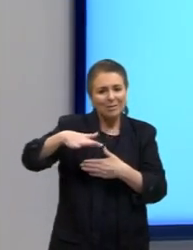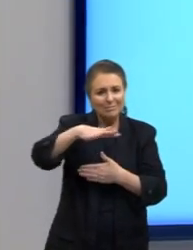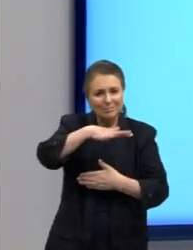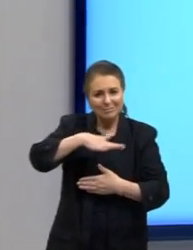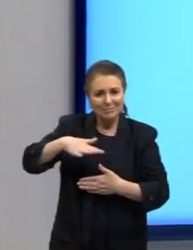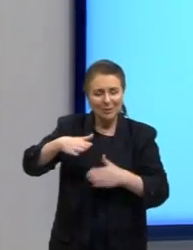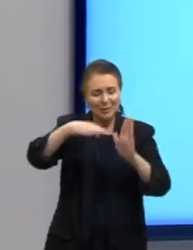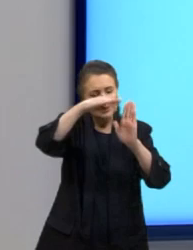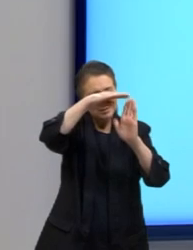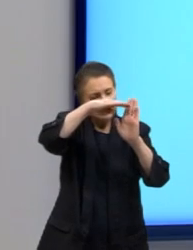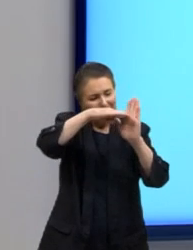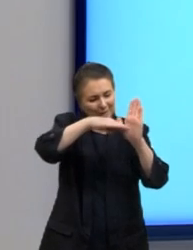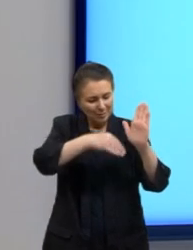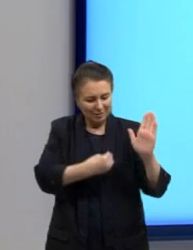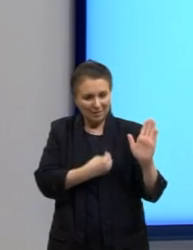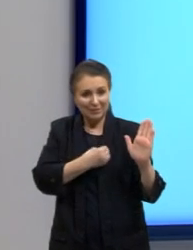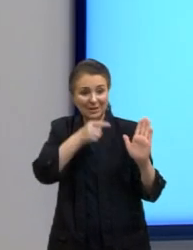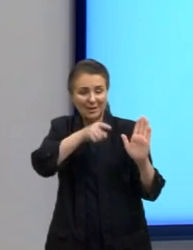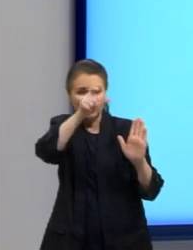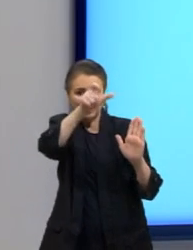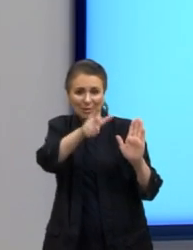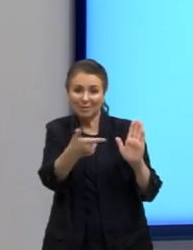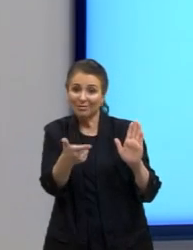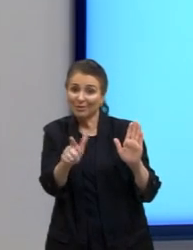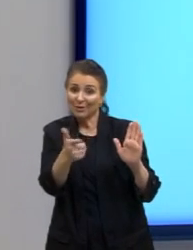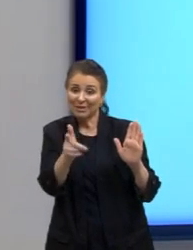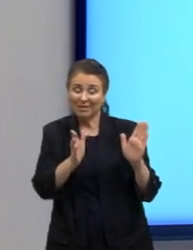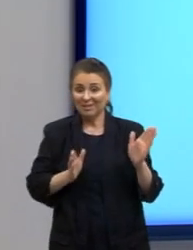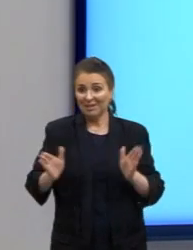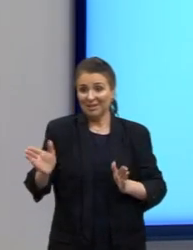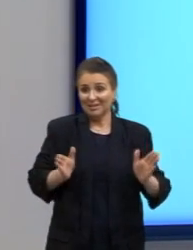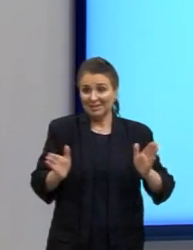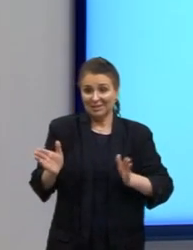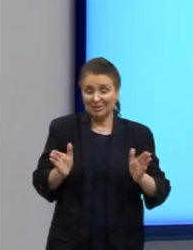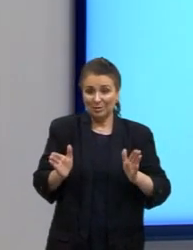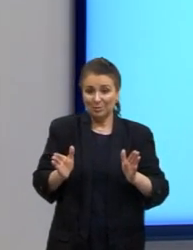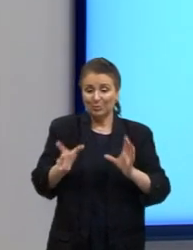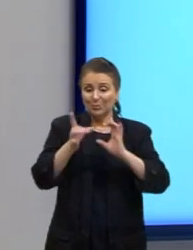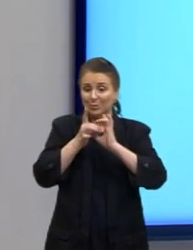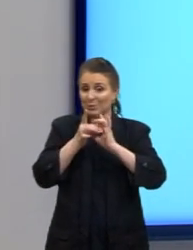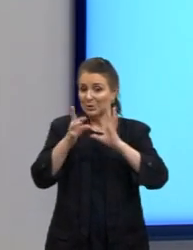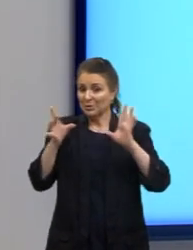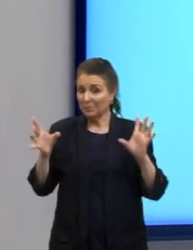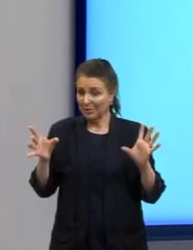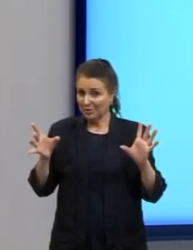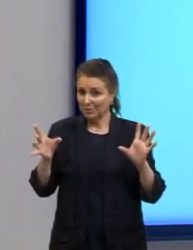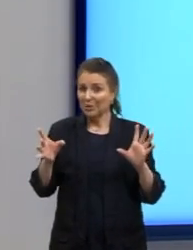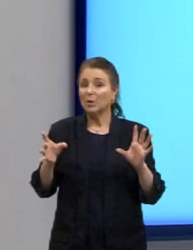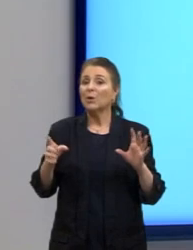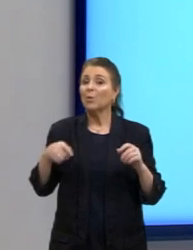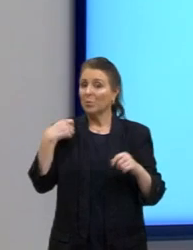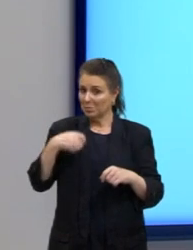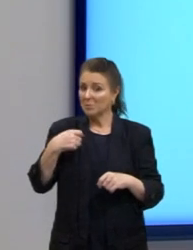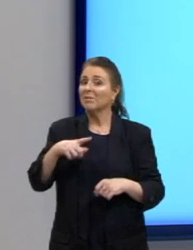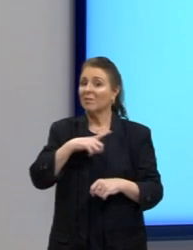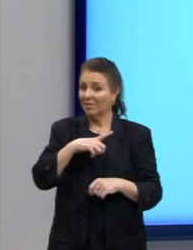desse sujeito que não tem acesso democraticamente como ele deveria ter